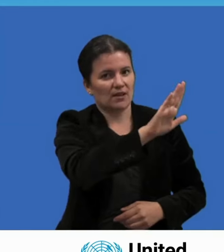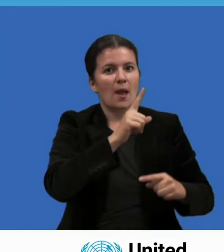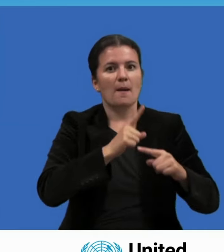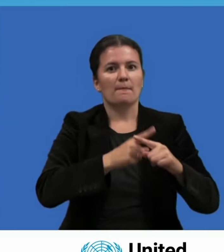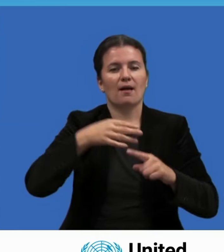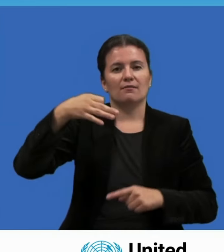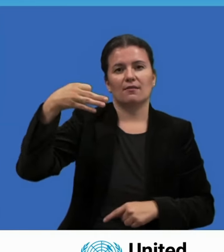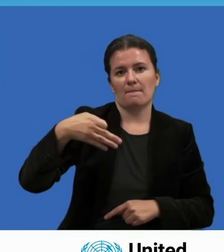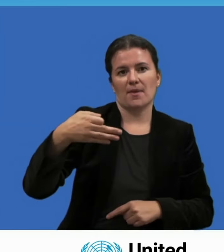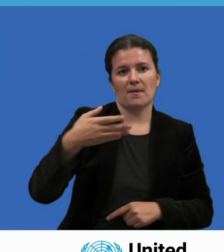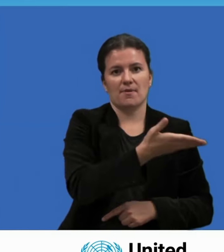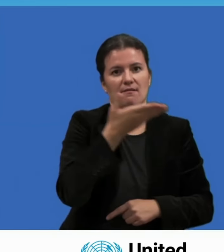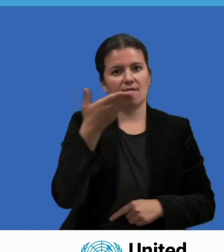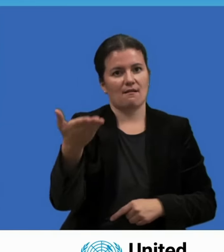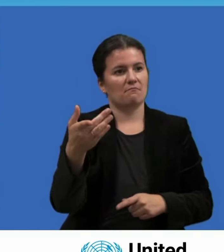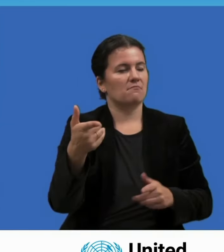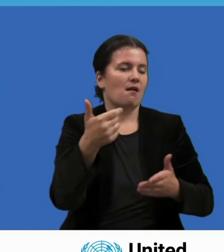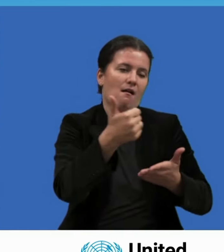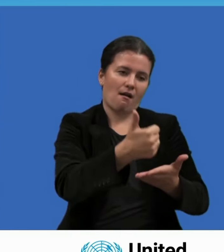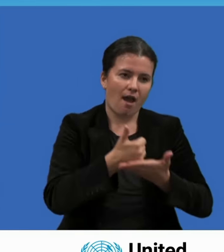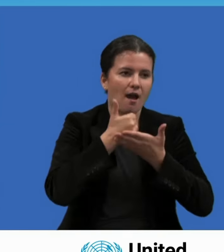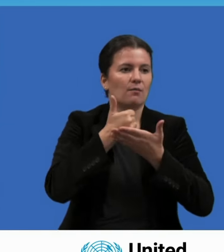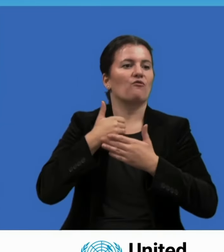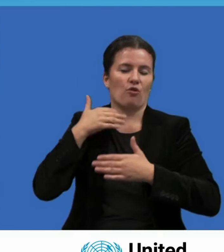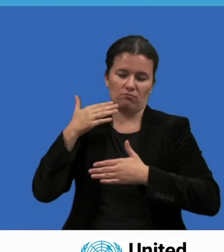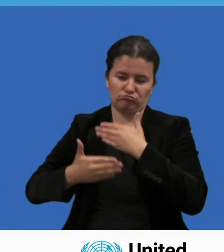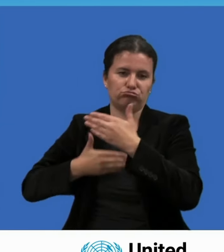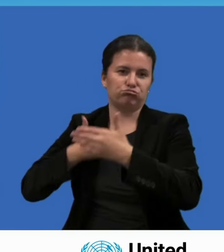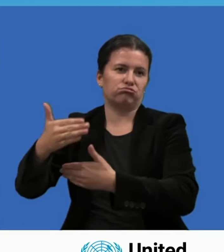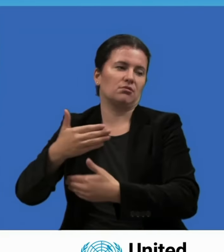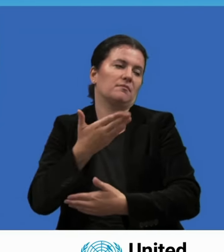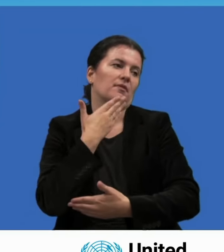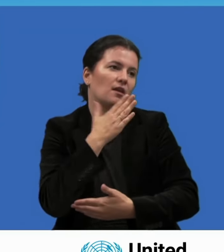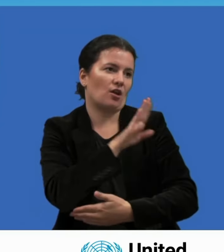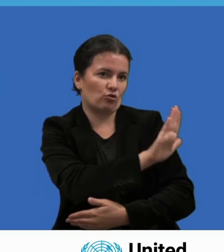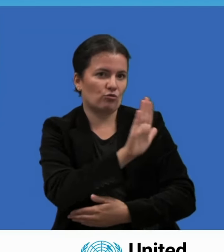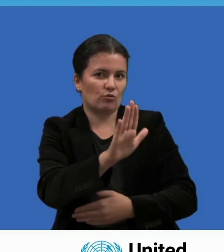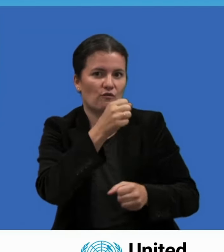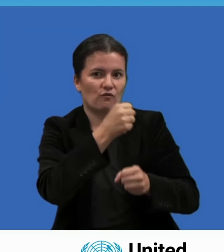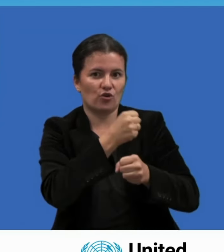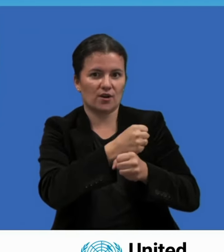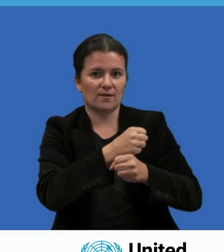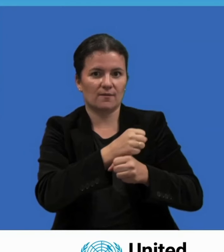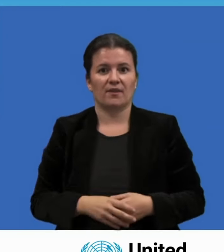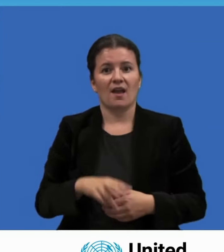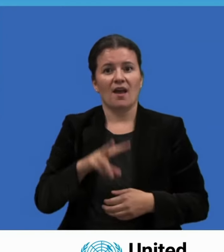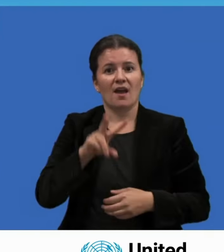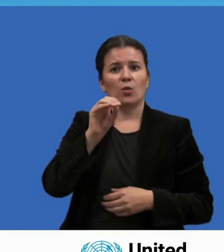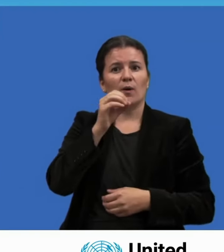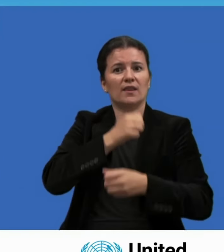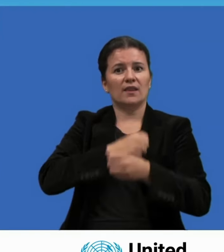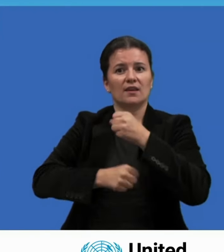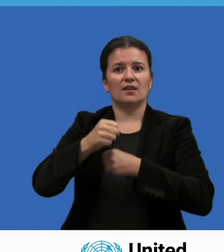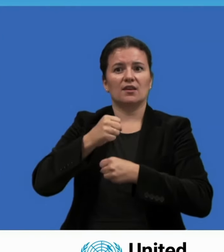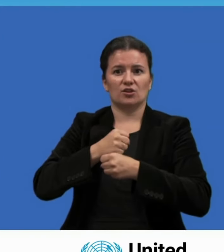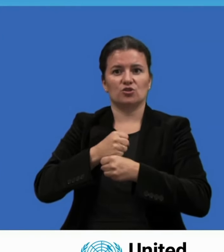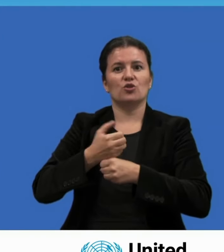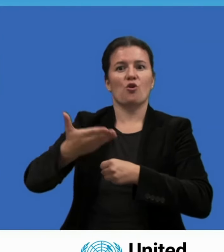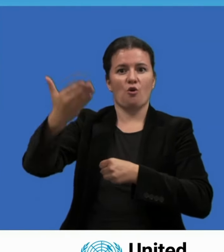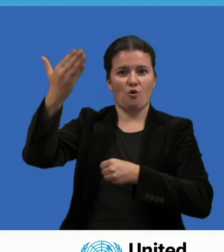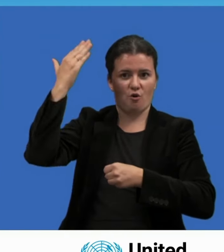anos, o então secretário-geral Kofianan nos convidou para pensar em como revigorar o